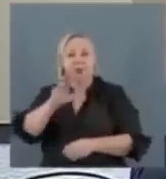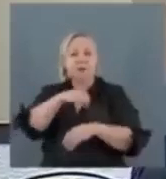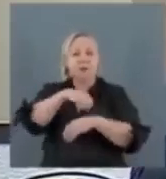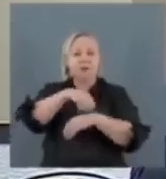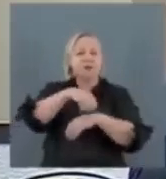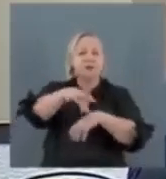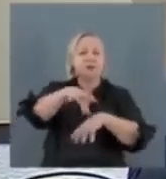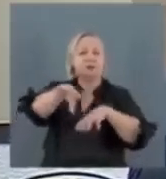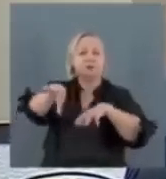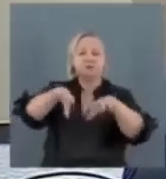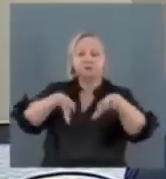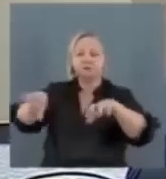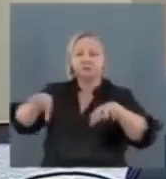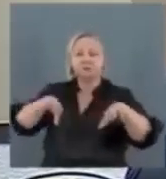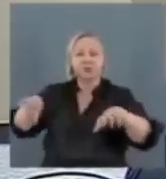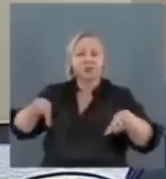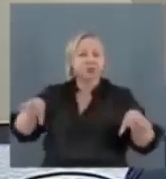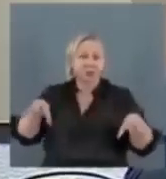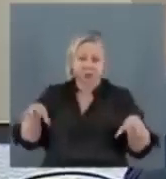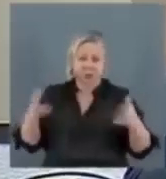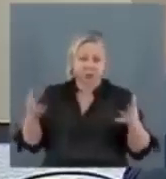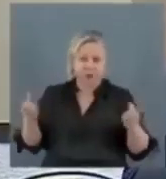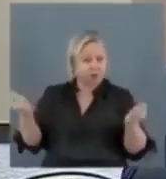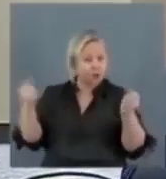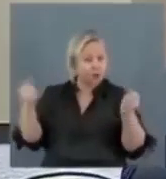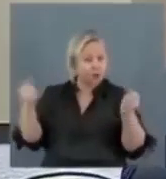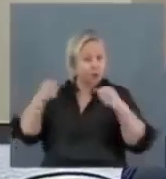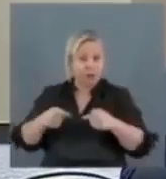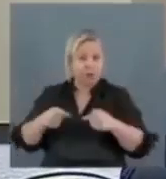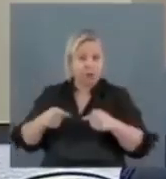Não, não foi dispensada. É o contrário do que o senhor afirma.